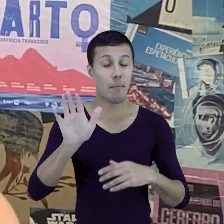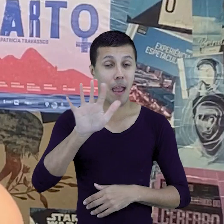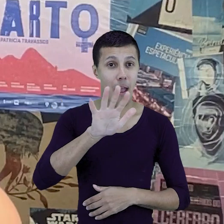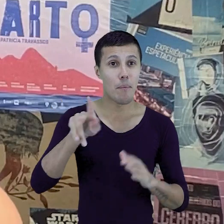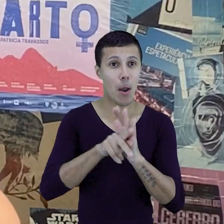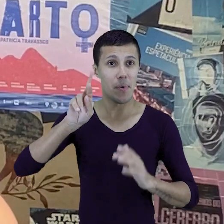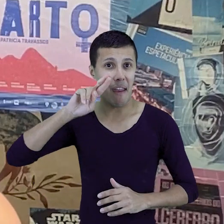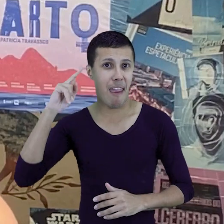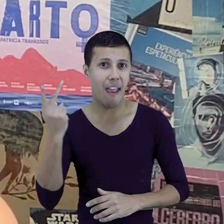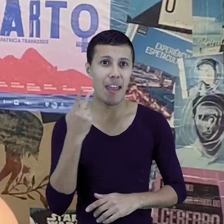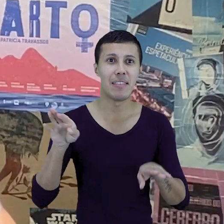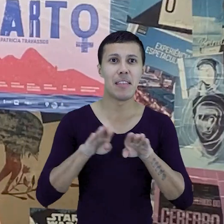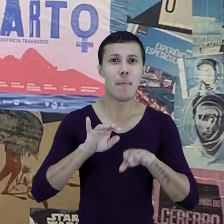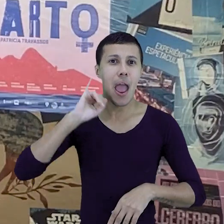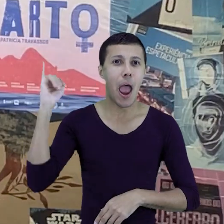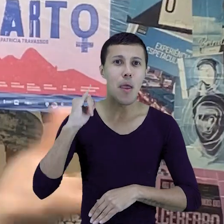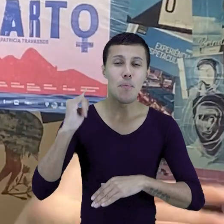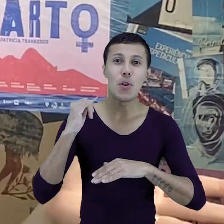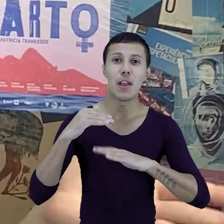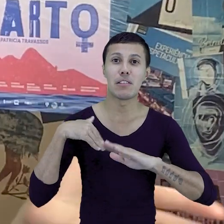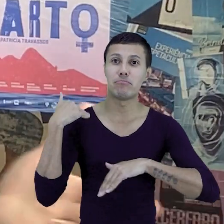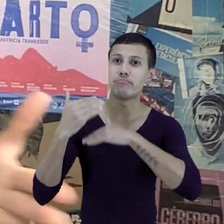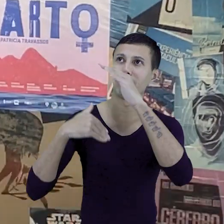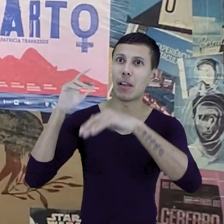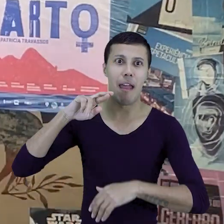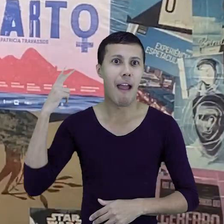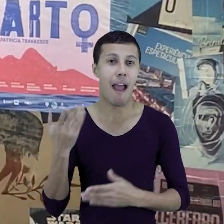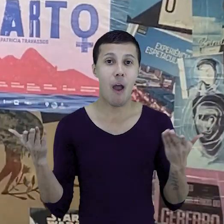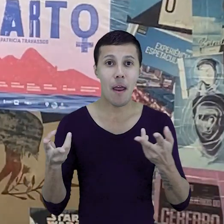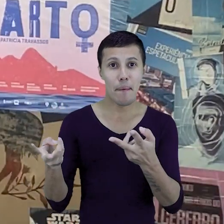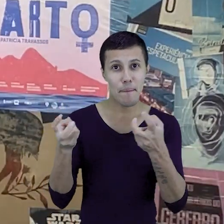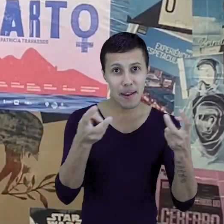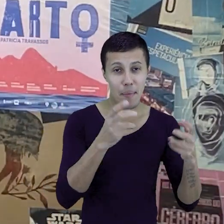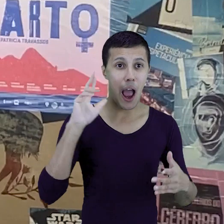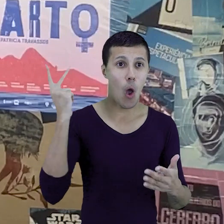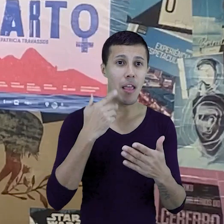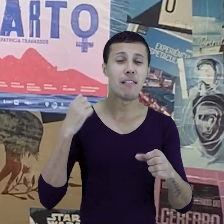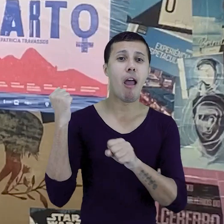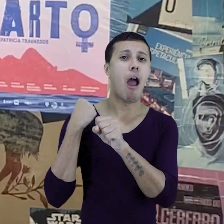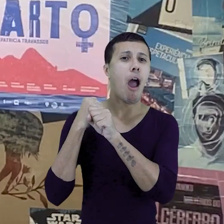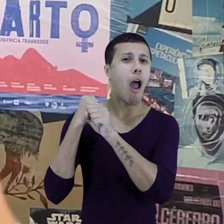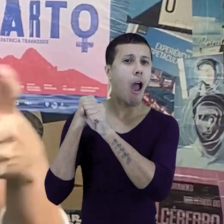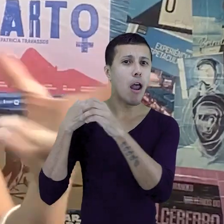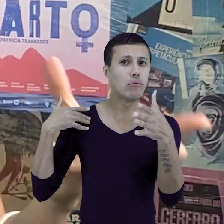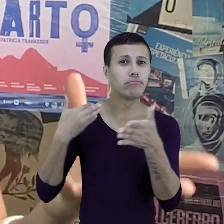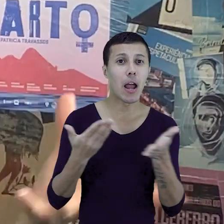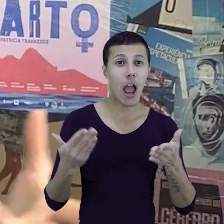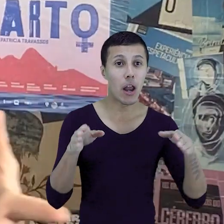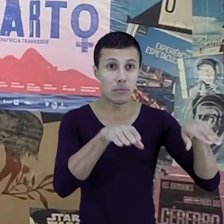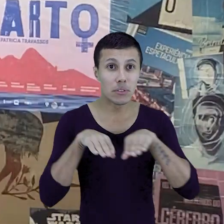e com o crescimento da importância do RH, que eu acho que veio acontecendo nesses últimos anos, é essa